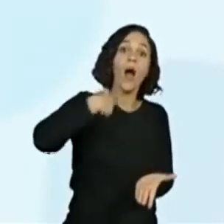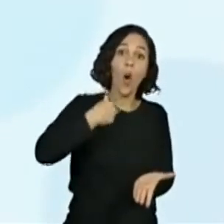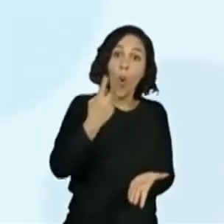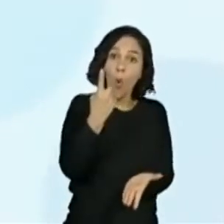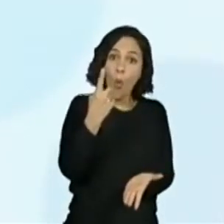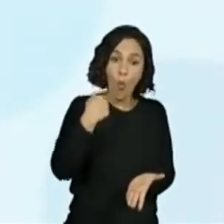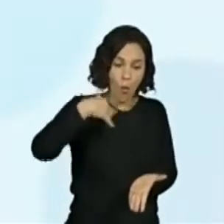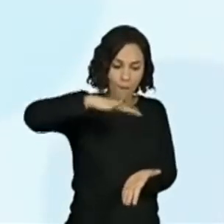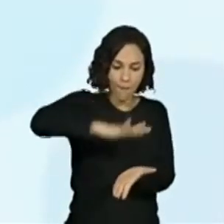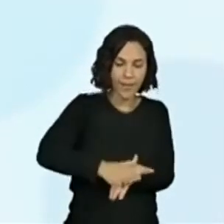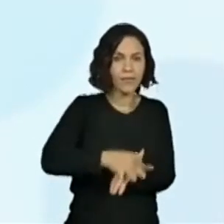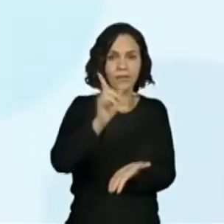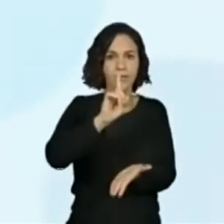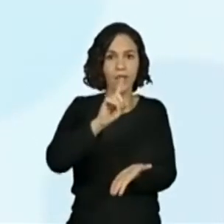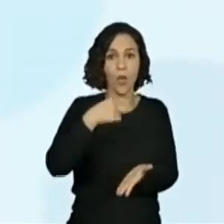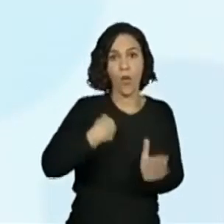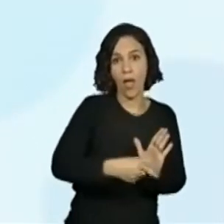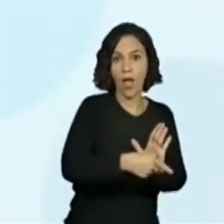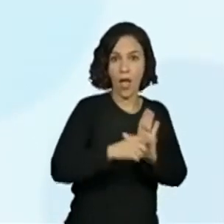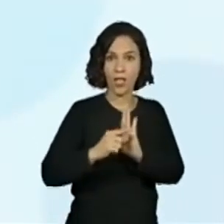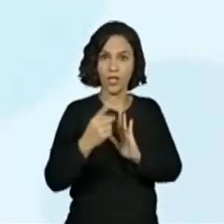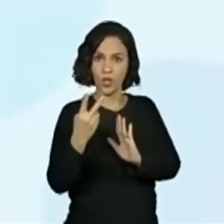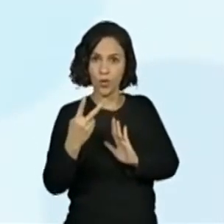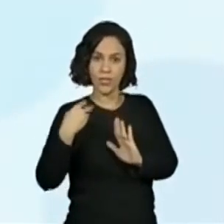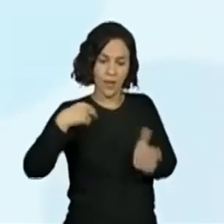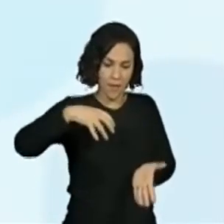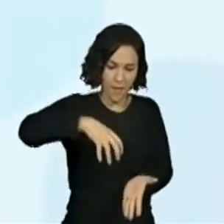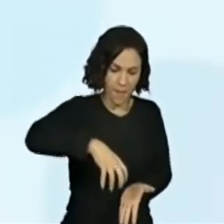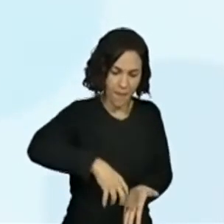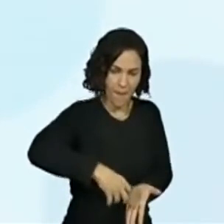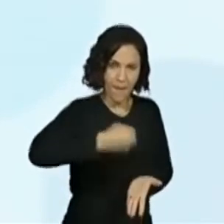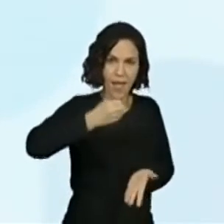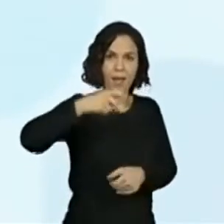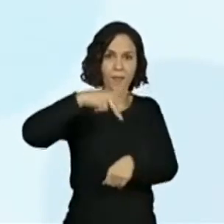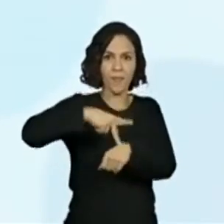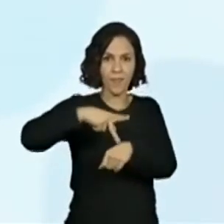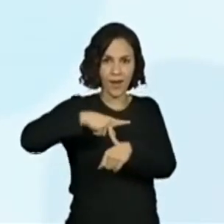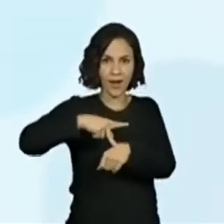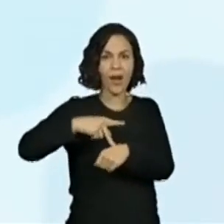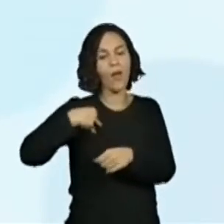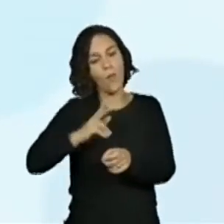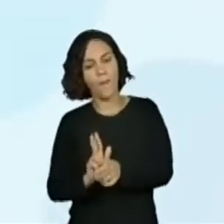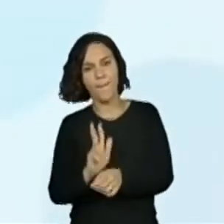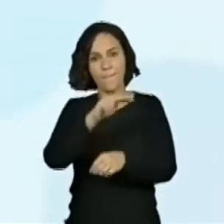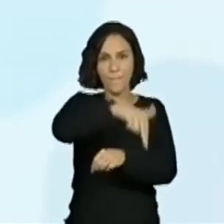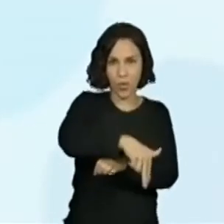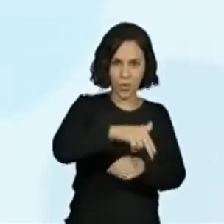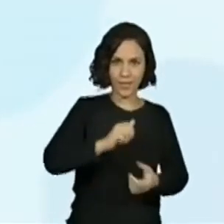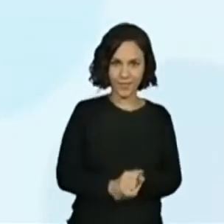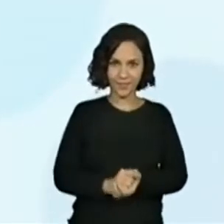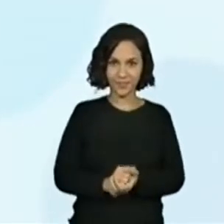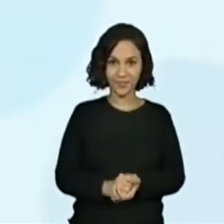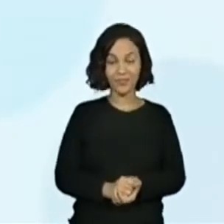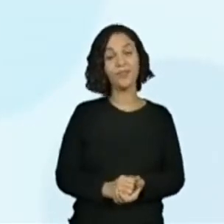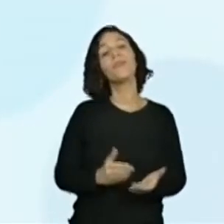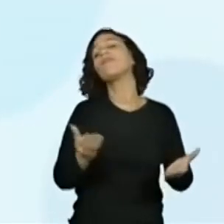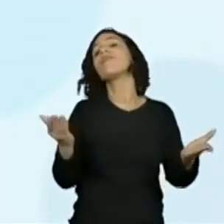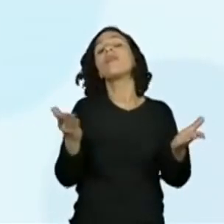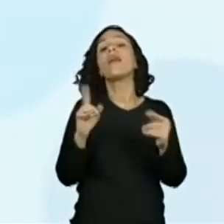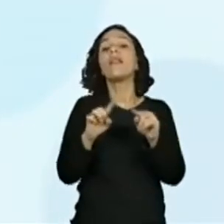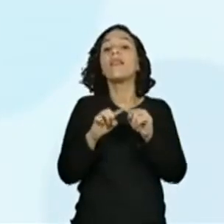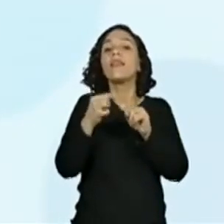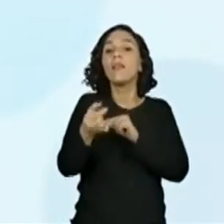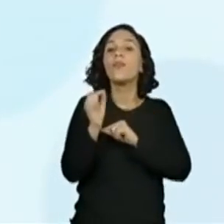A seguir, começa, desta vez, atirando a pedra na casa de